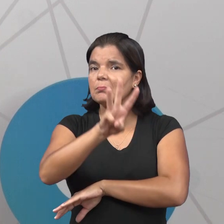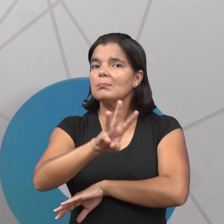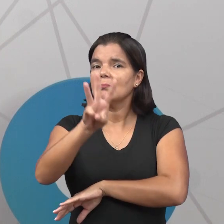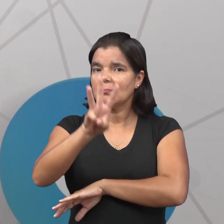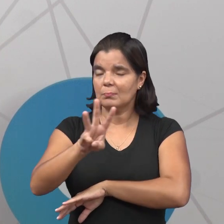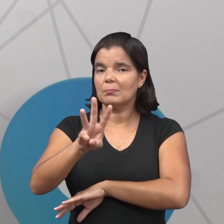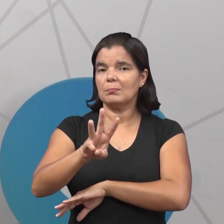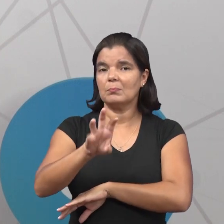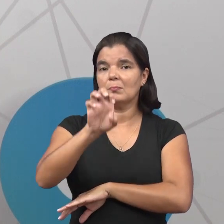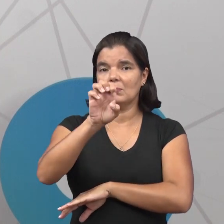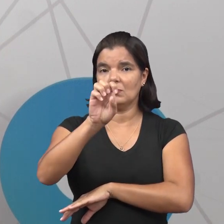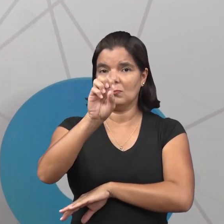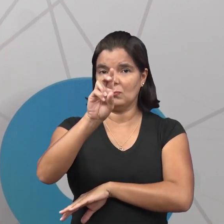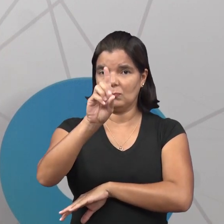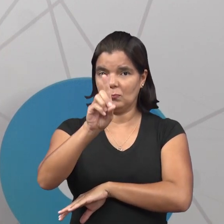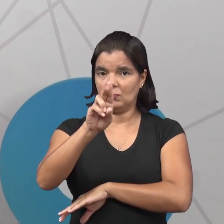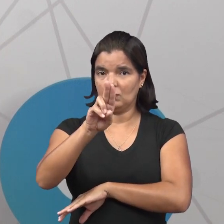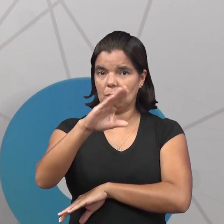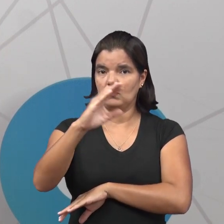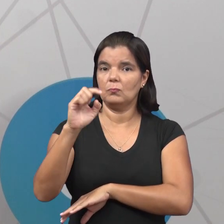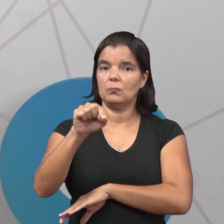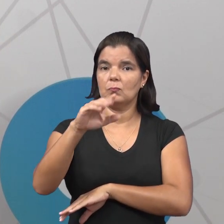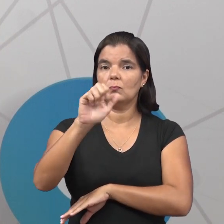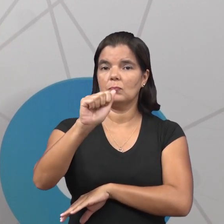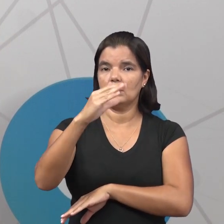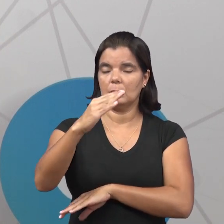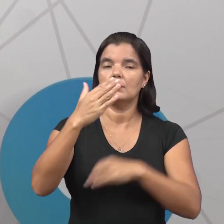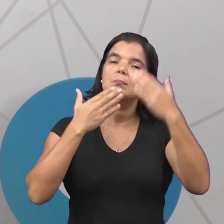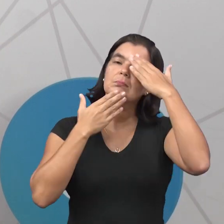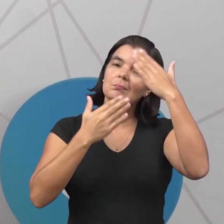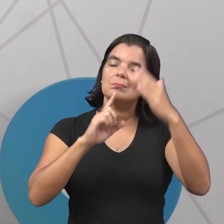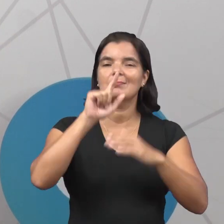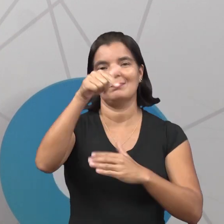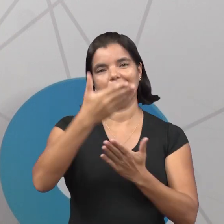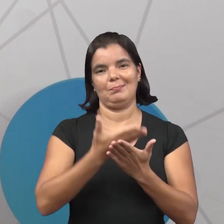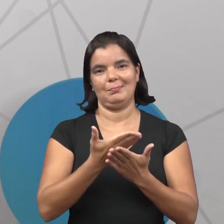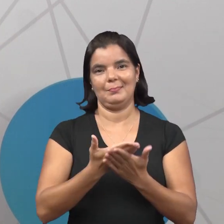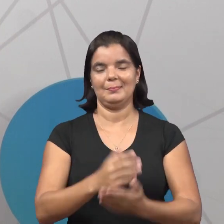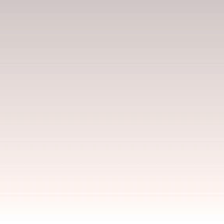na plataforma Eduque Acre. Obrigado e até a próxima.